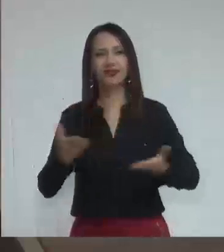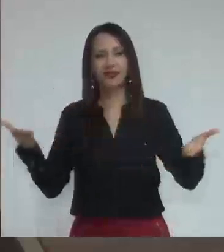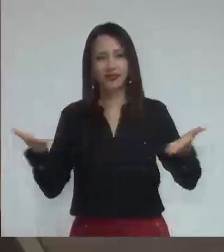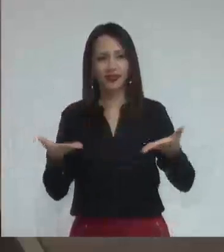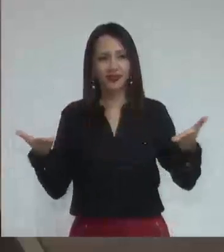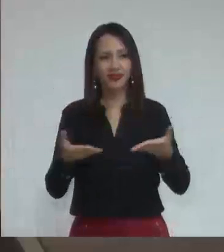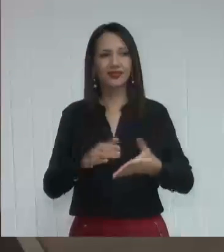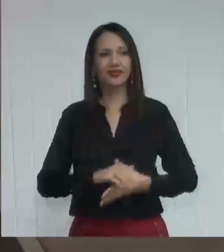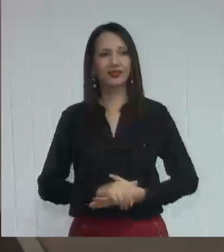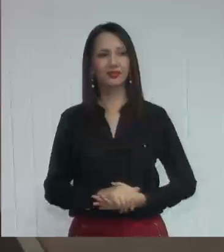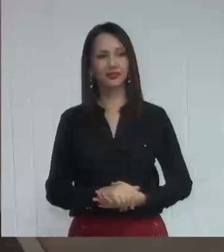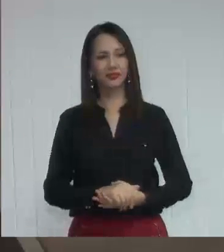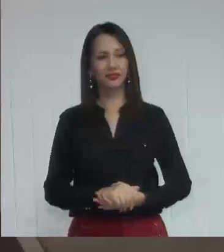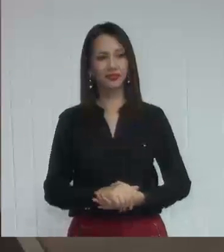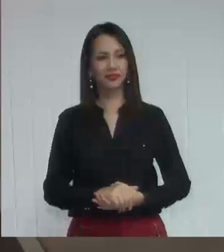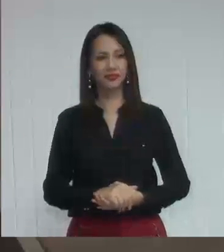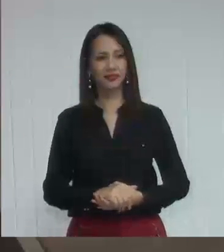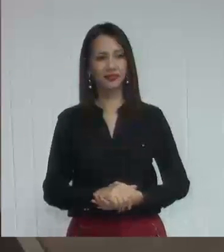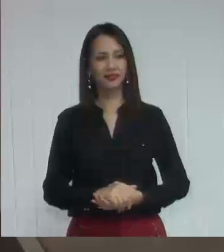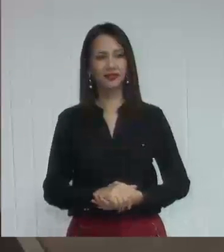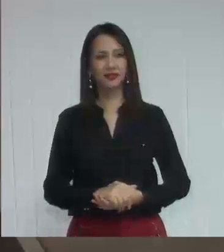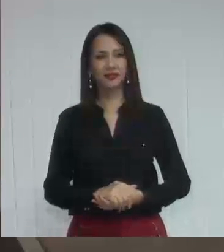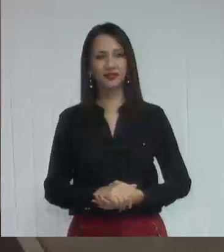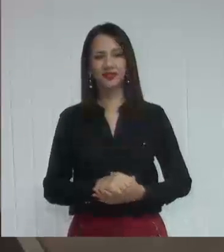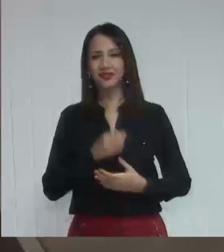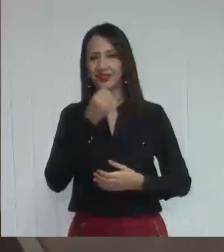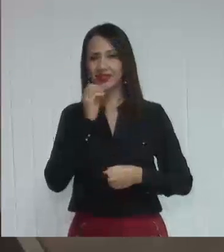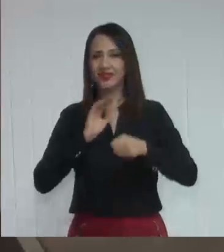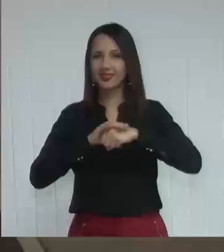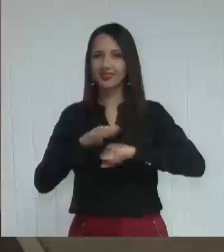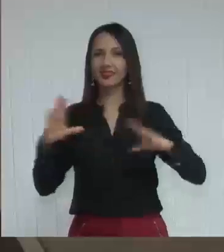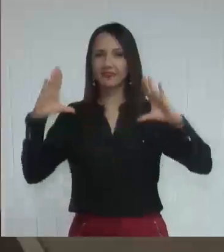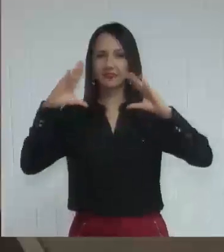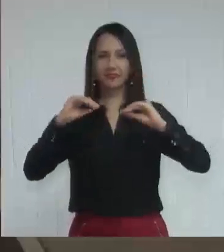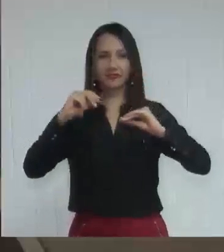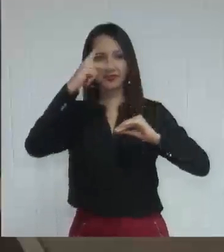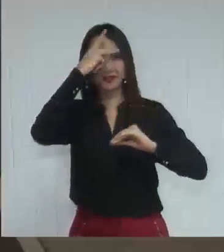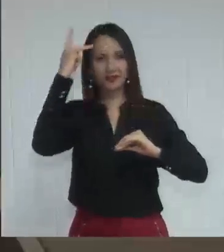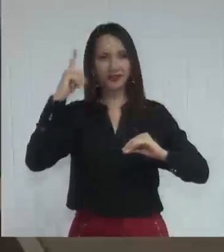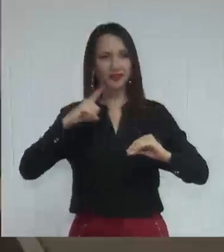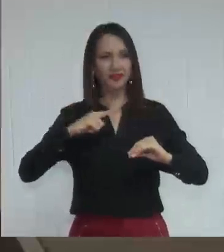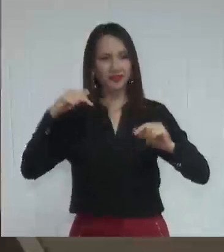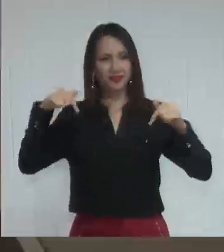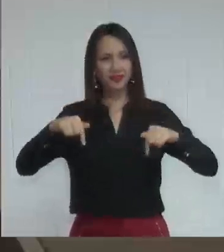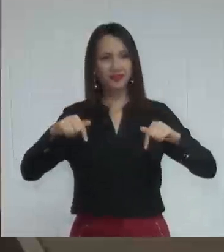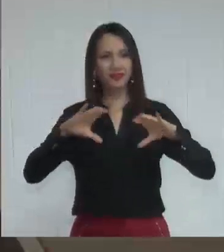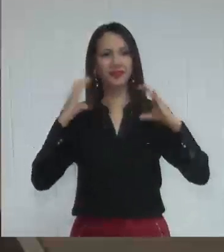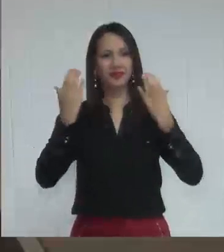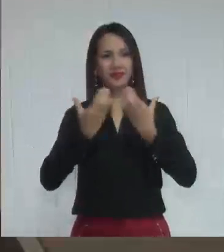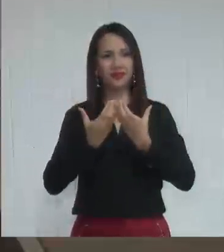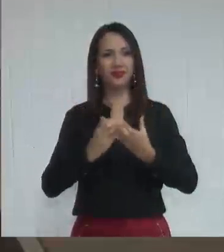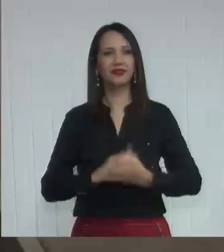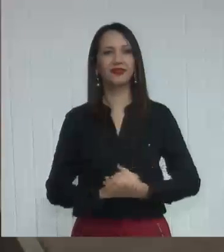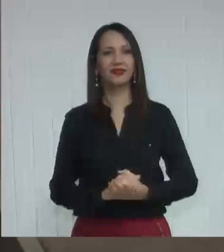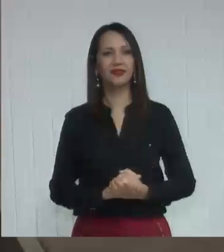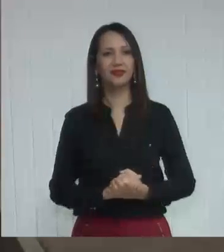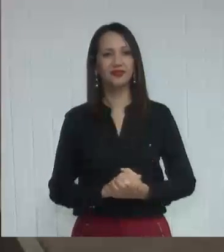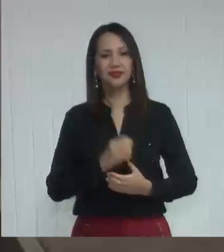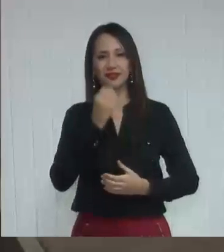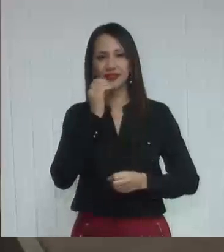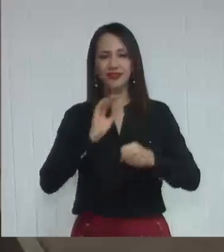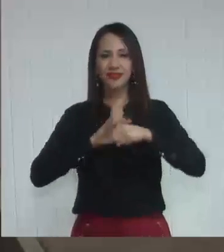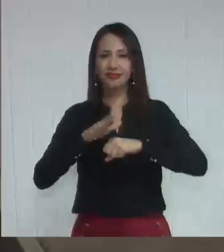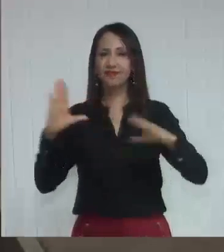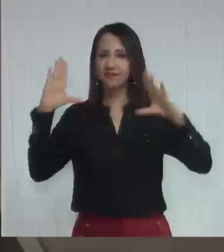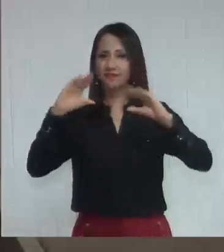hoje, no dia de hoje, boa noite, pessoal aqui da casa também, boa noite a todos.